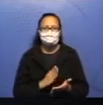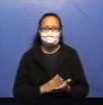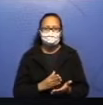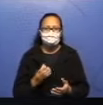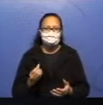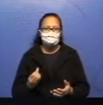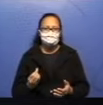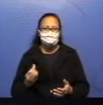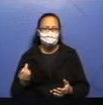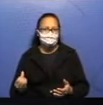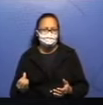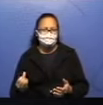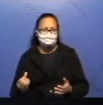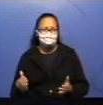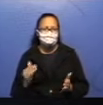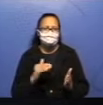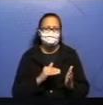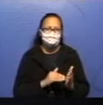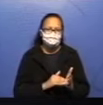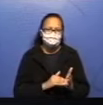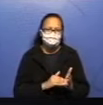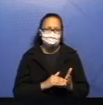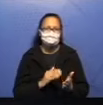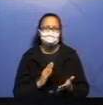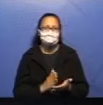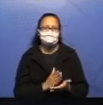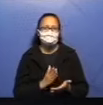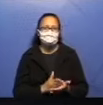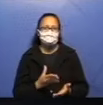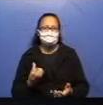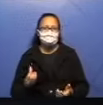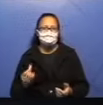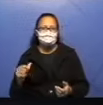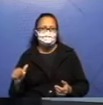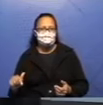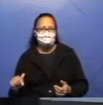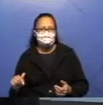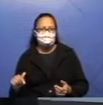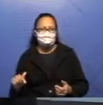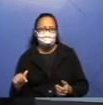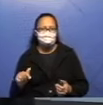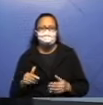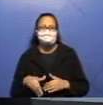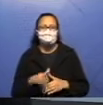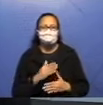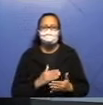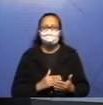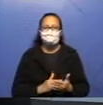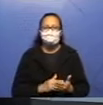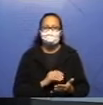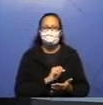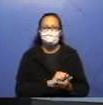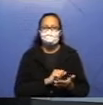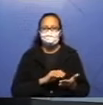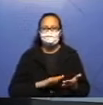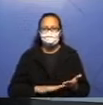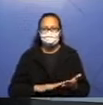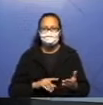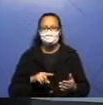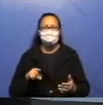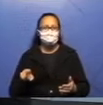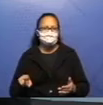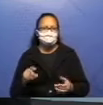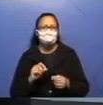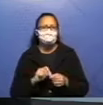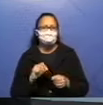Então, se vocês observarem, todas essas atividades, alguns de vocês até já fizeram algumas. No caso, a